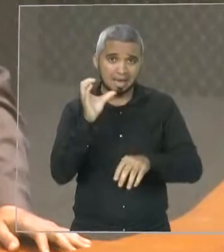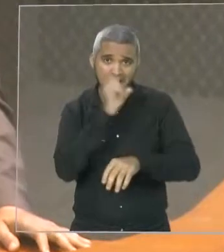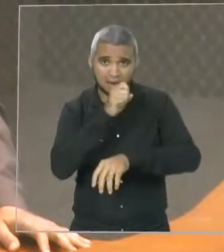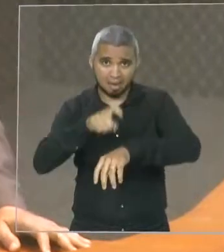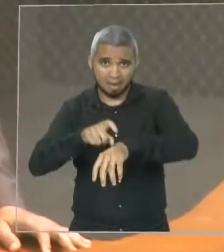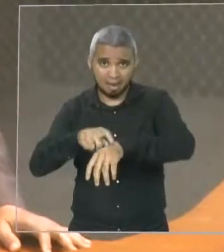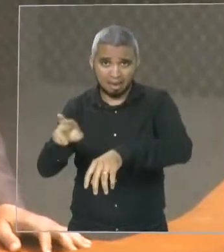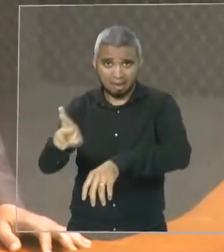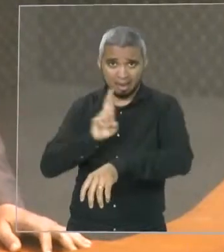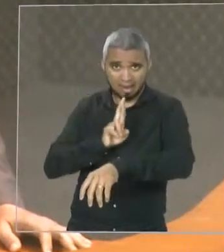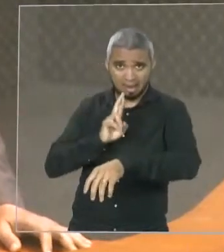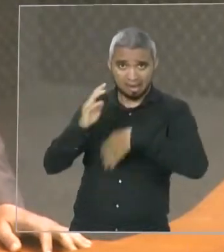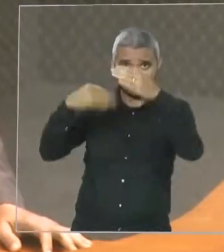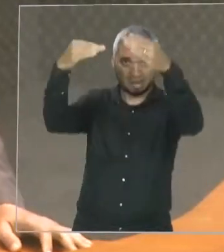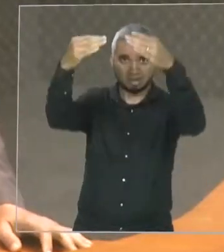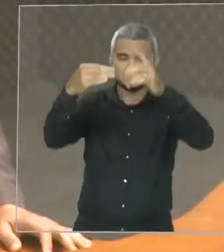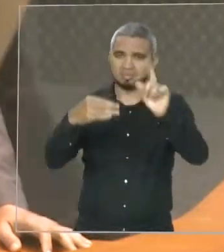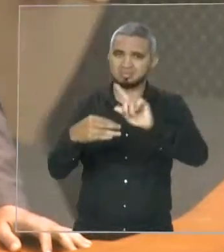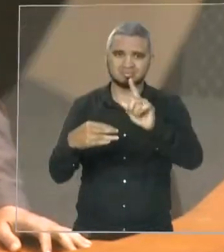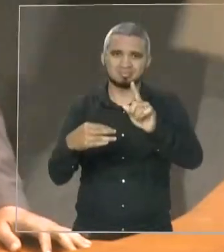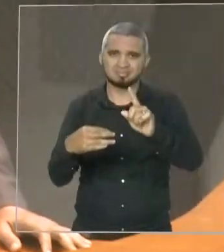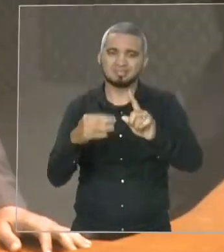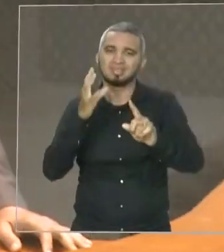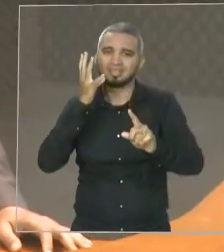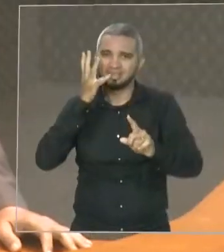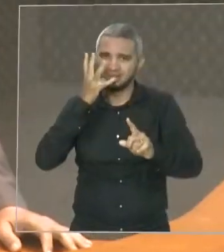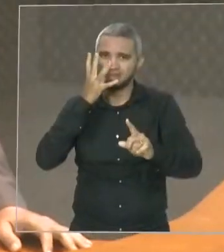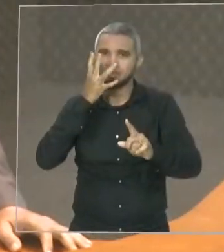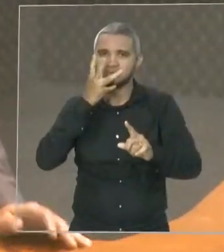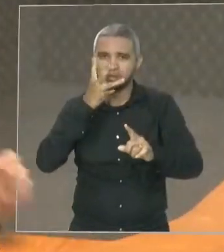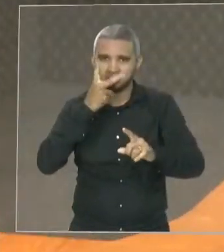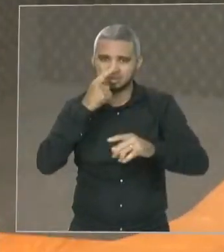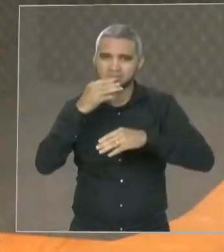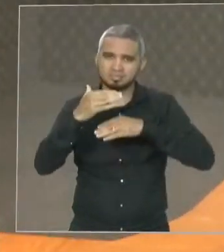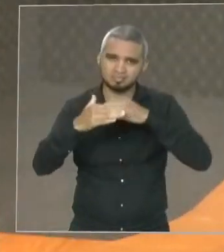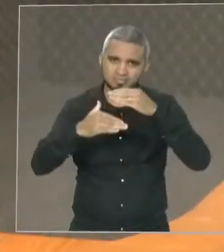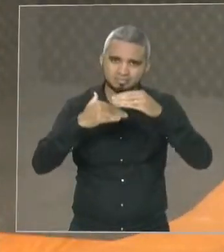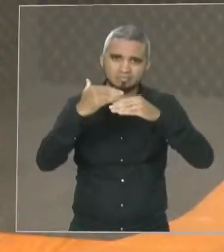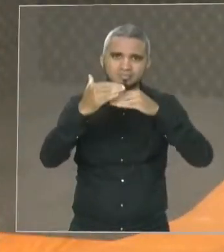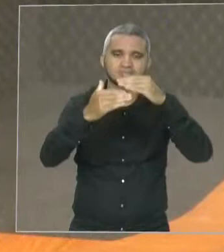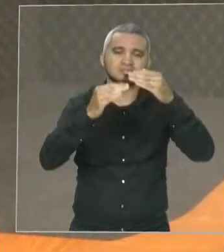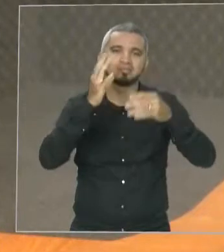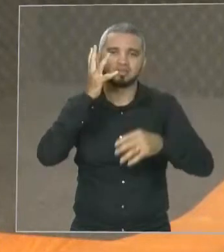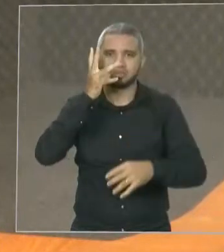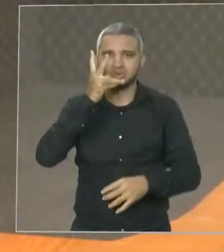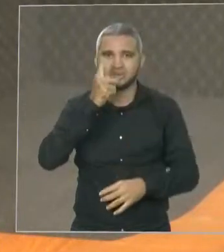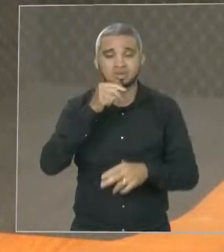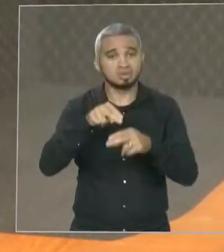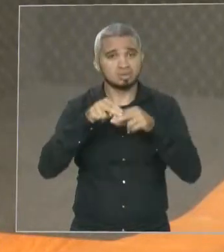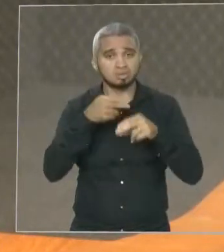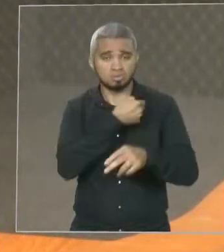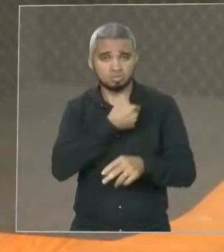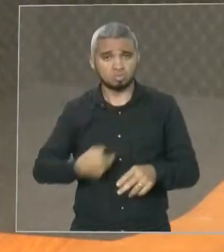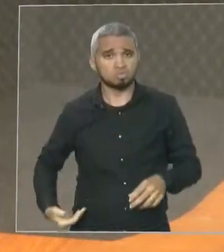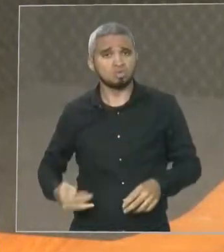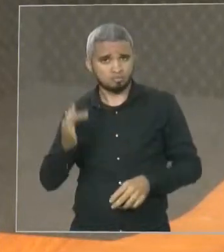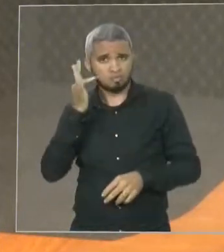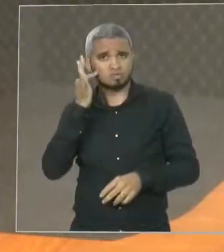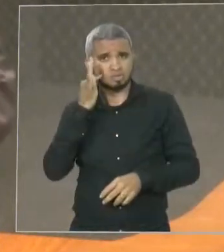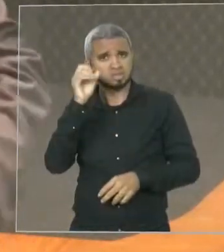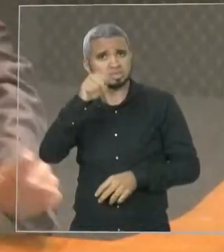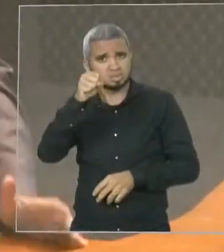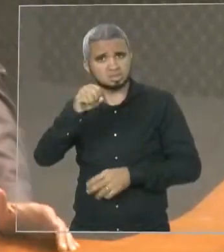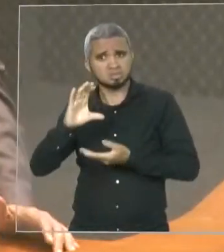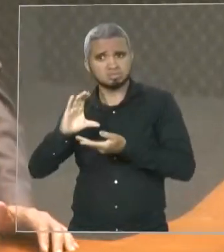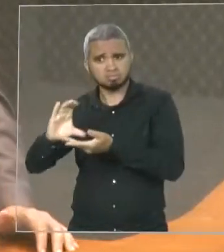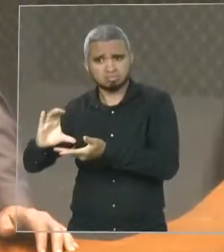médio e longo prazo. Não acontecem a curto prazo. E os investimentos estão sendo feitos. O governo atual está atuando no